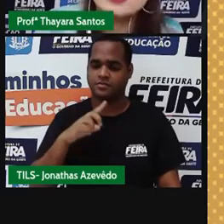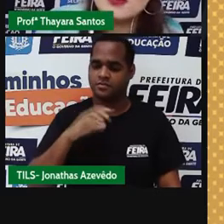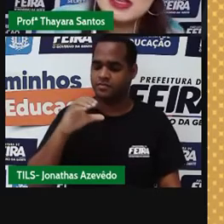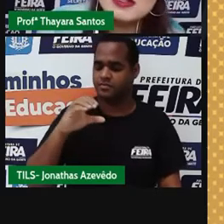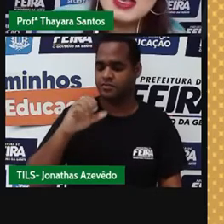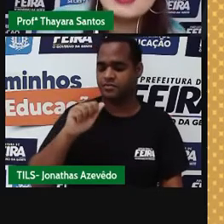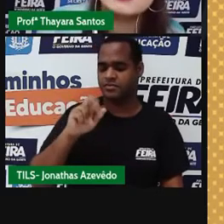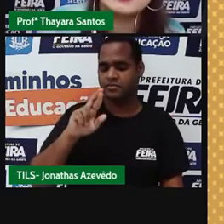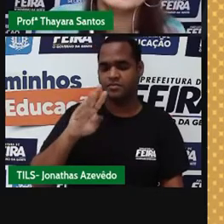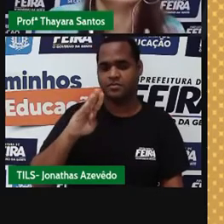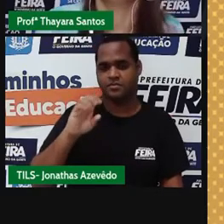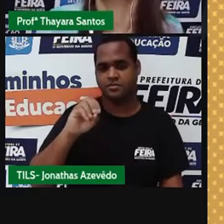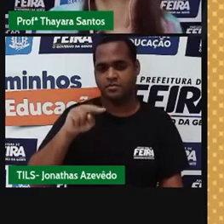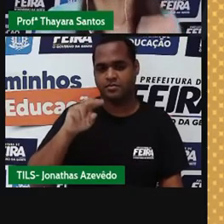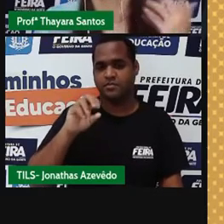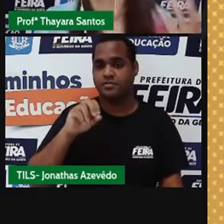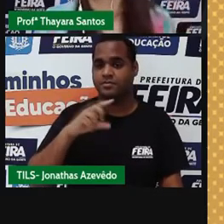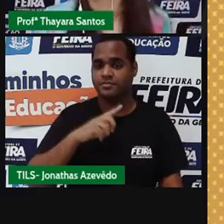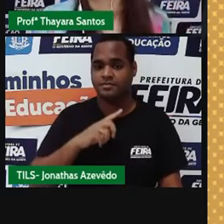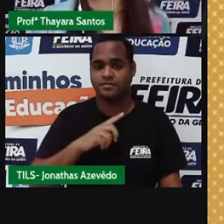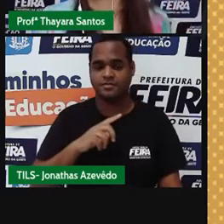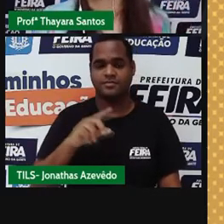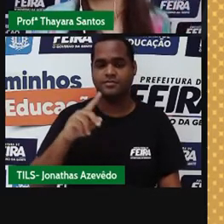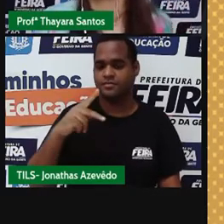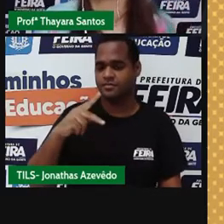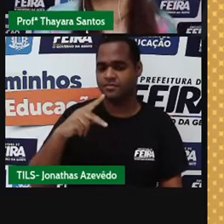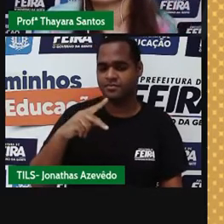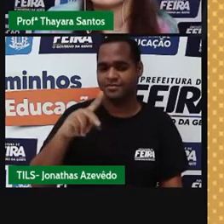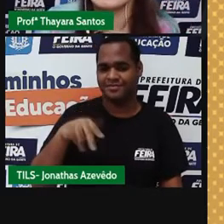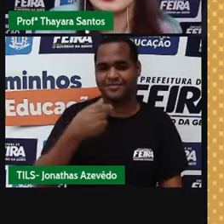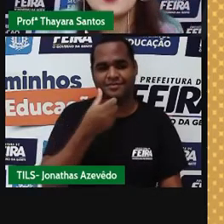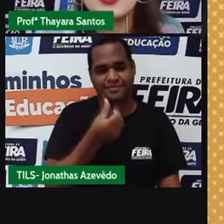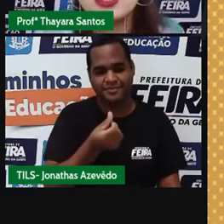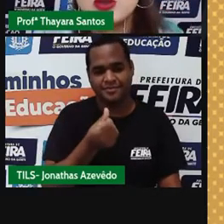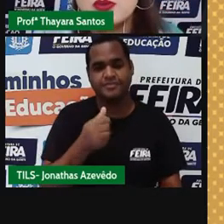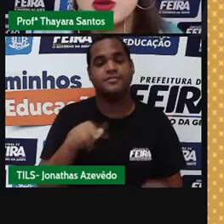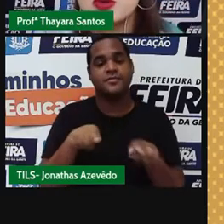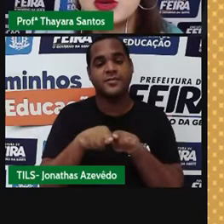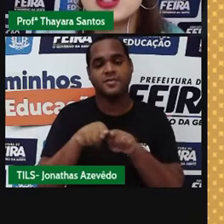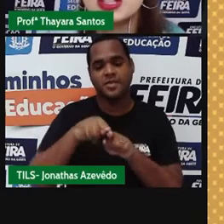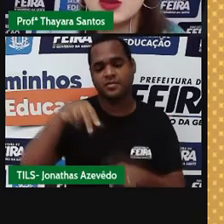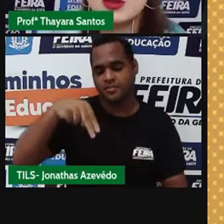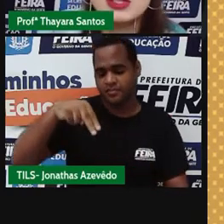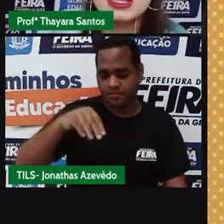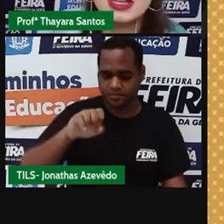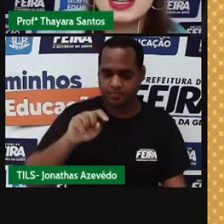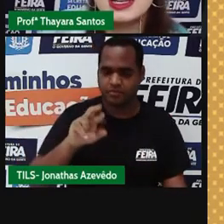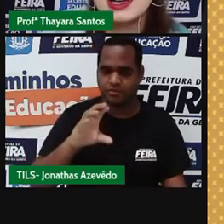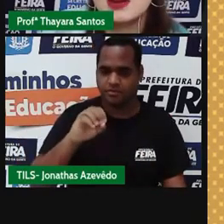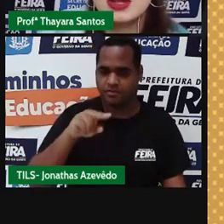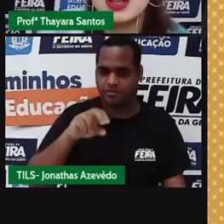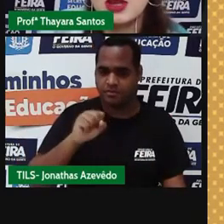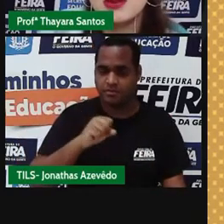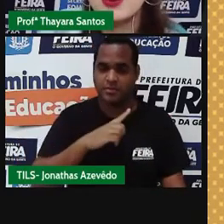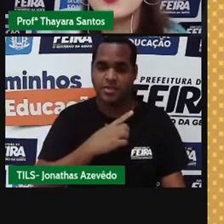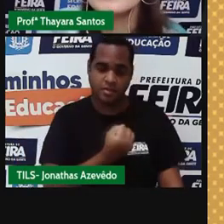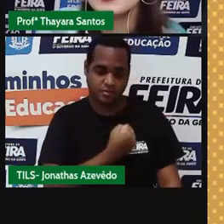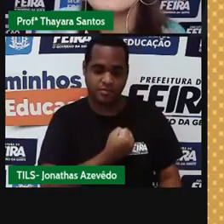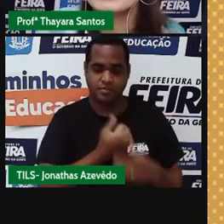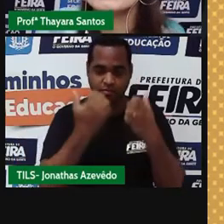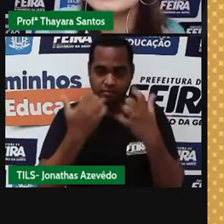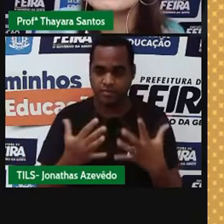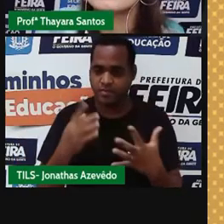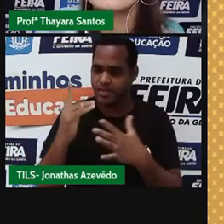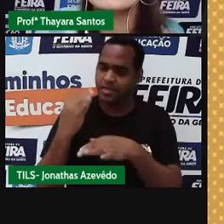prótons, também 6. E o número de nêutrons, qual vai ser? Para eu descobrir o número de nêutrons que tem naquele elemento químico,